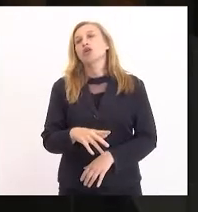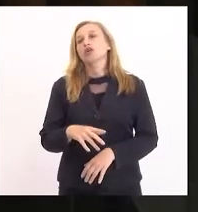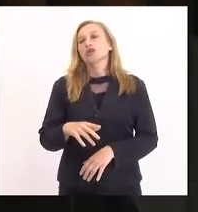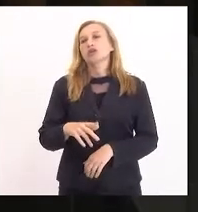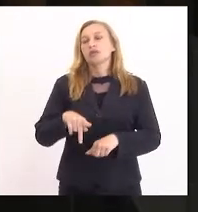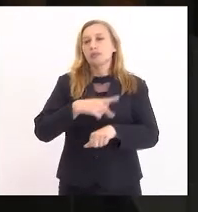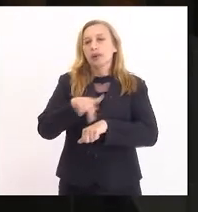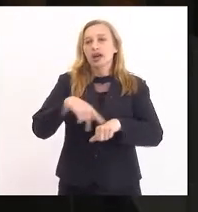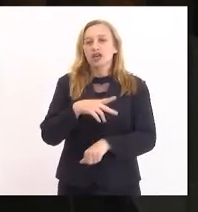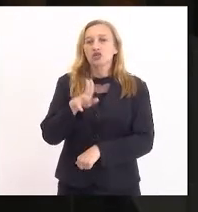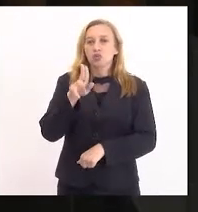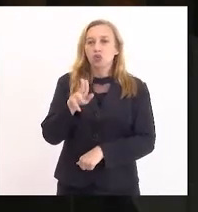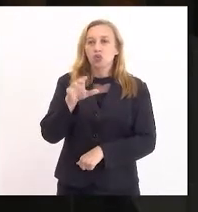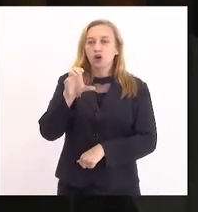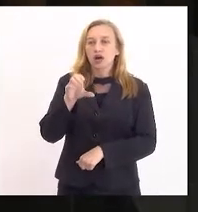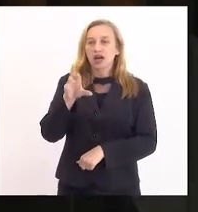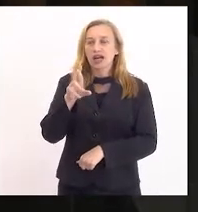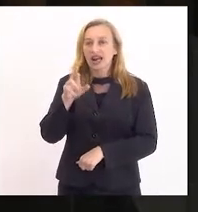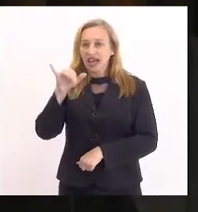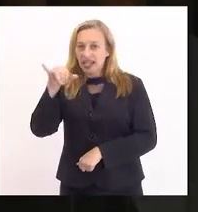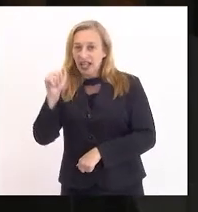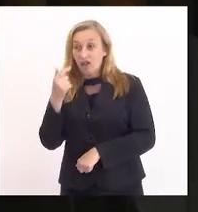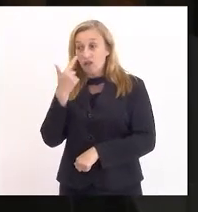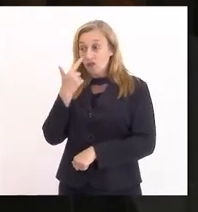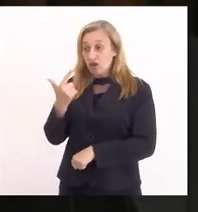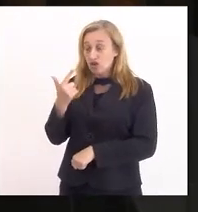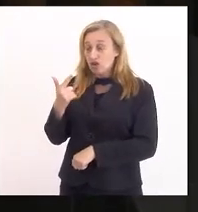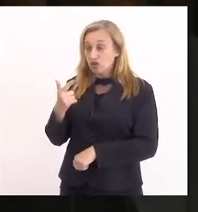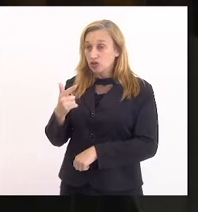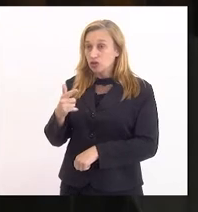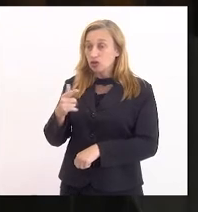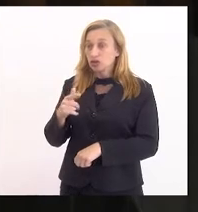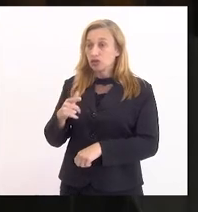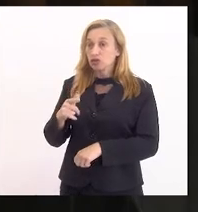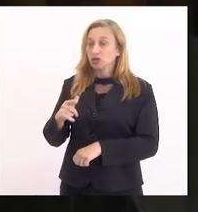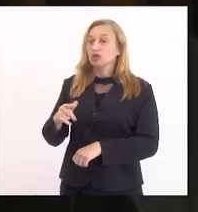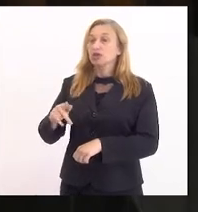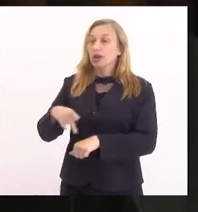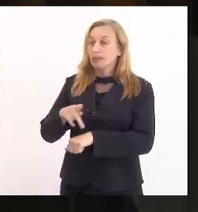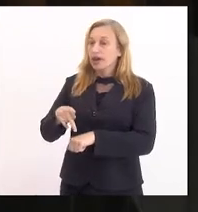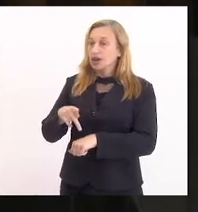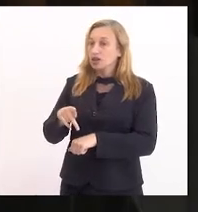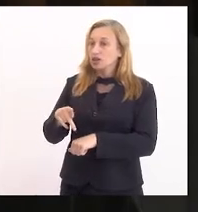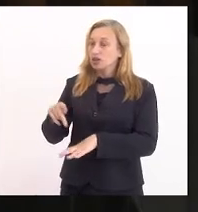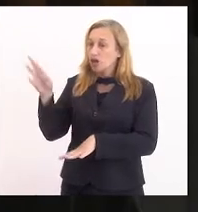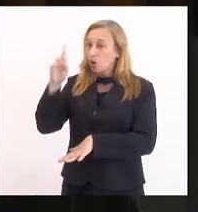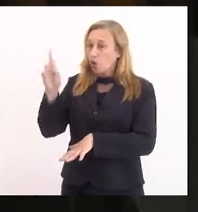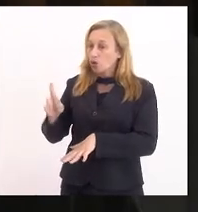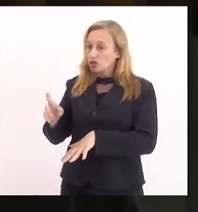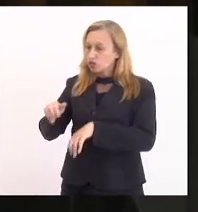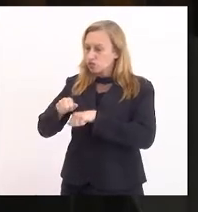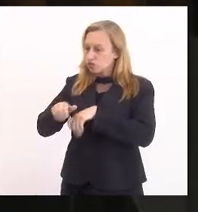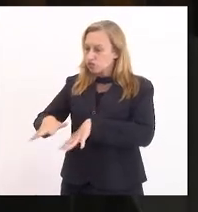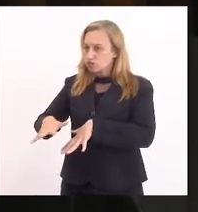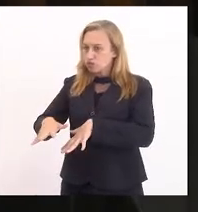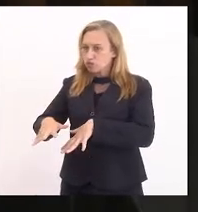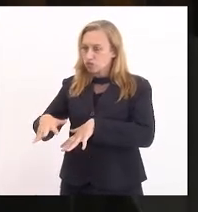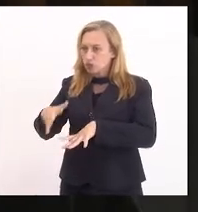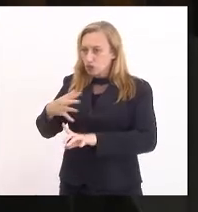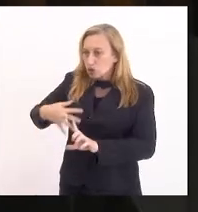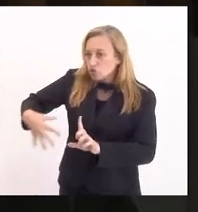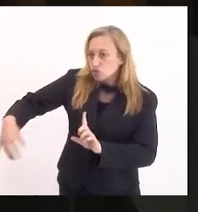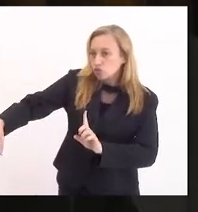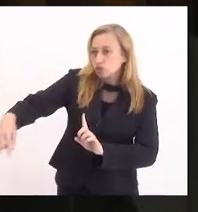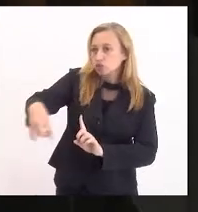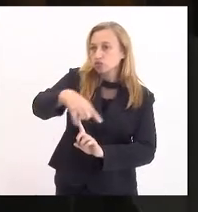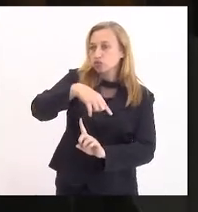que as tropas russas colocaram, fizeram um cerco em torno